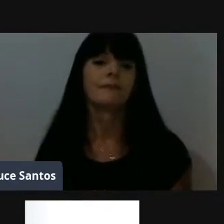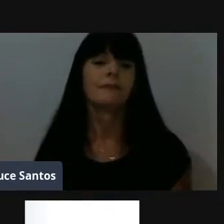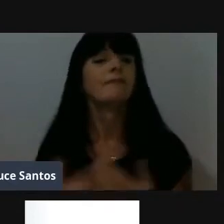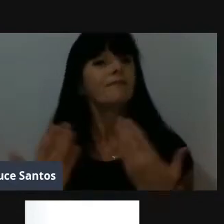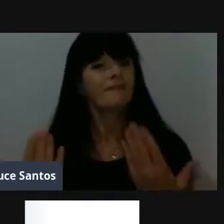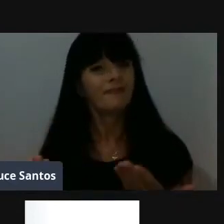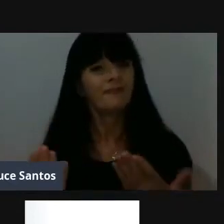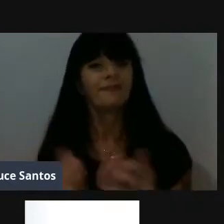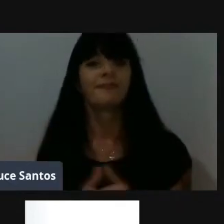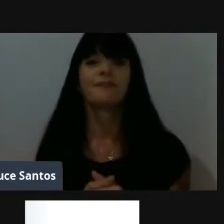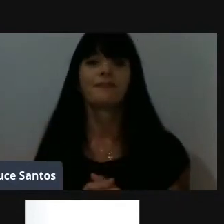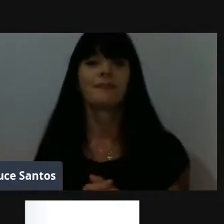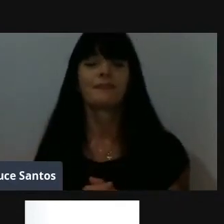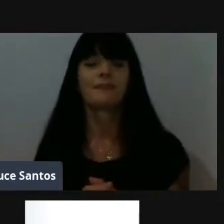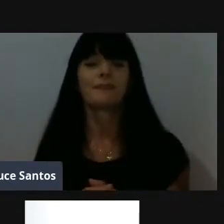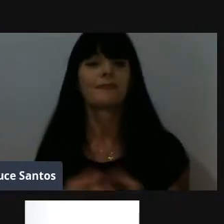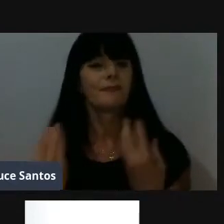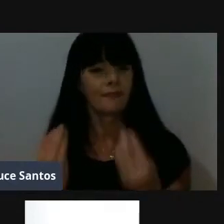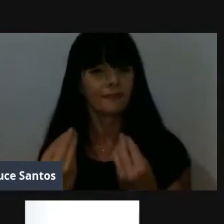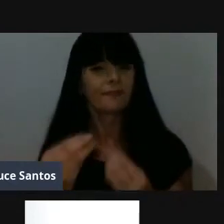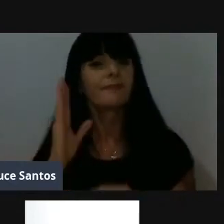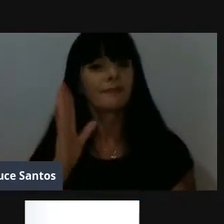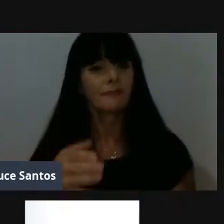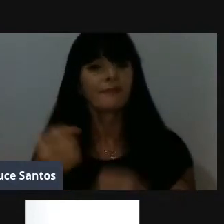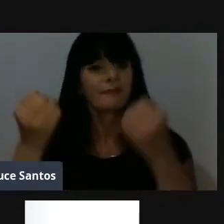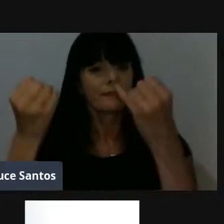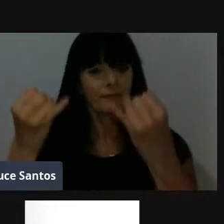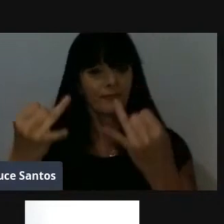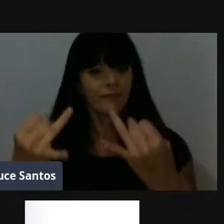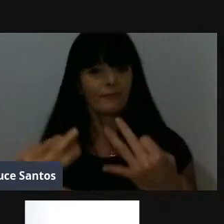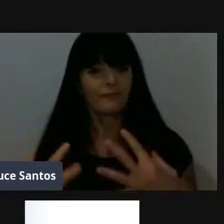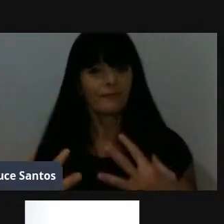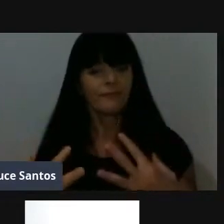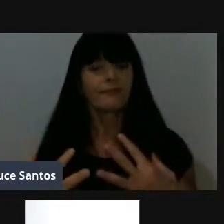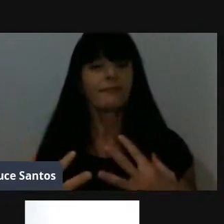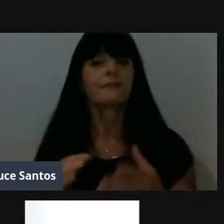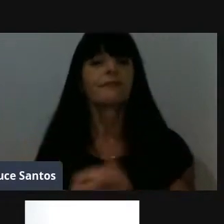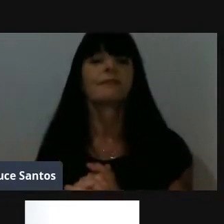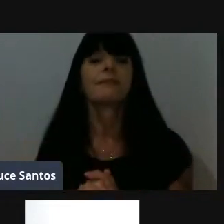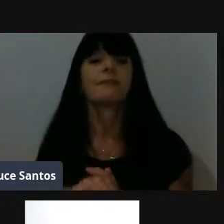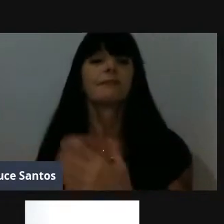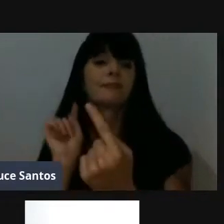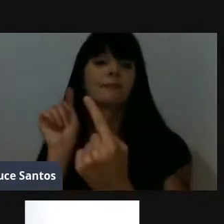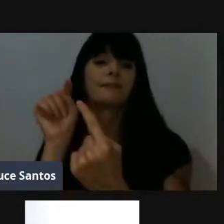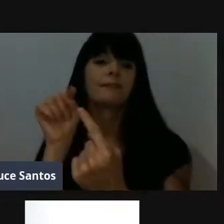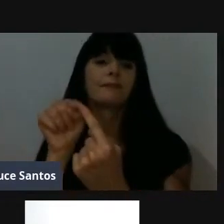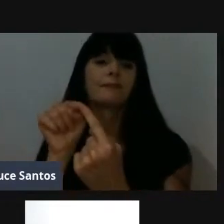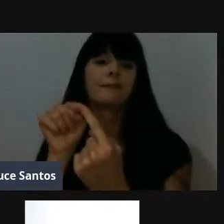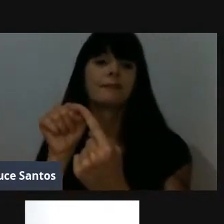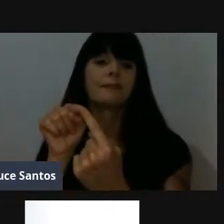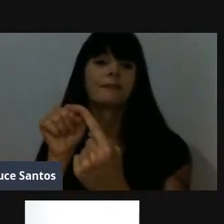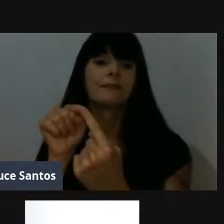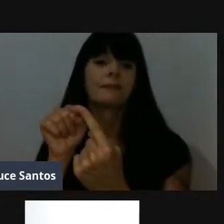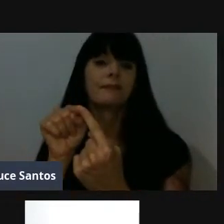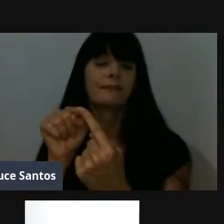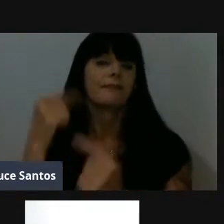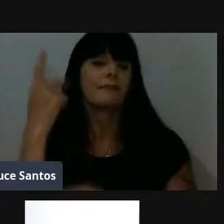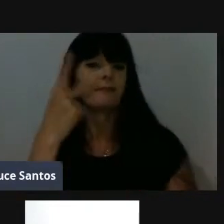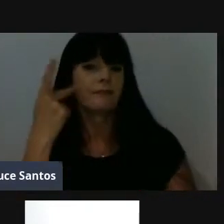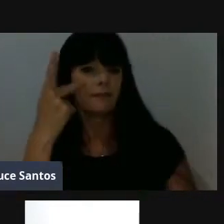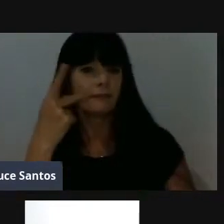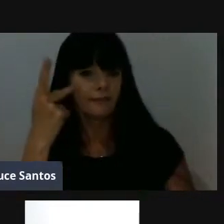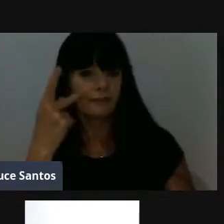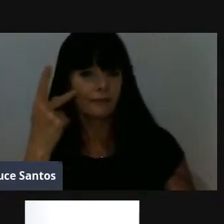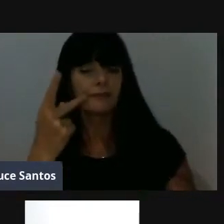Então, como eu já disse, constitucionalmente, a função do vereador é legislar, legislar, fiscalizar,